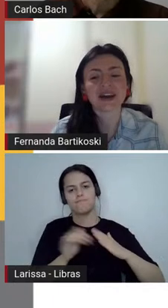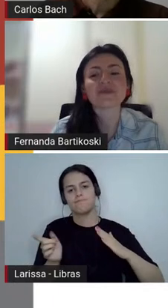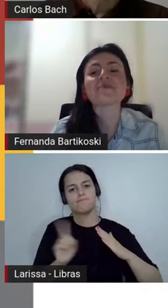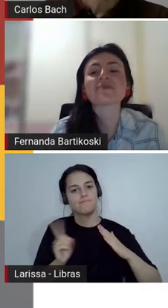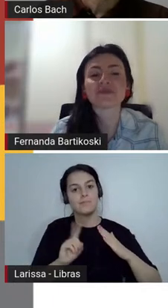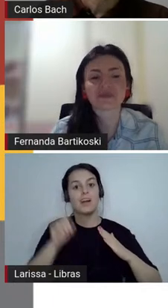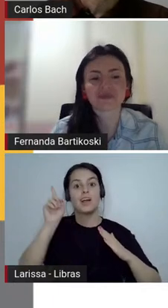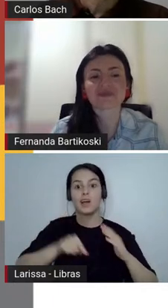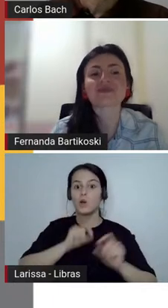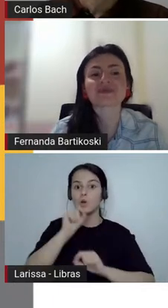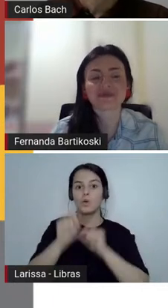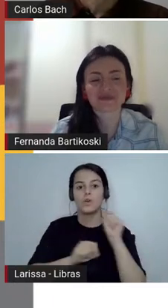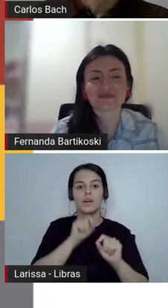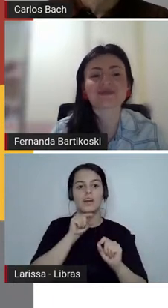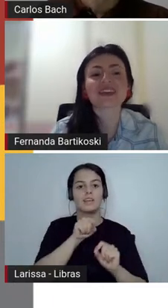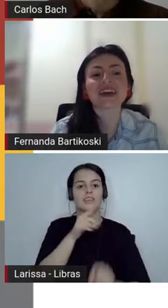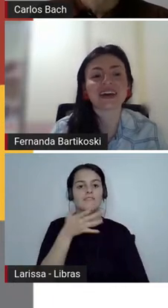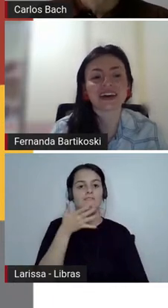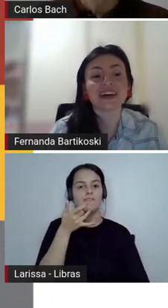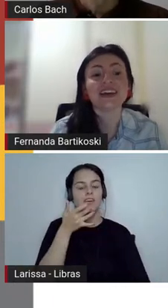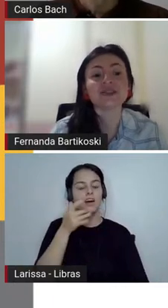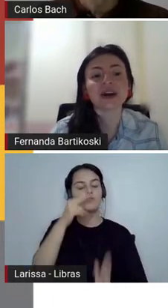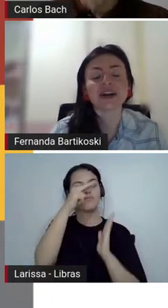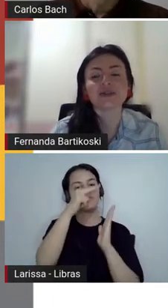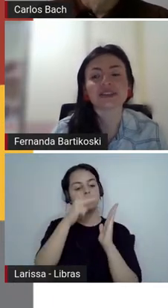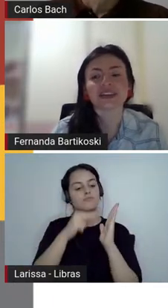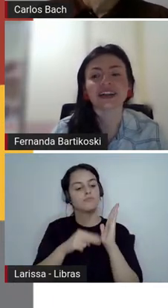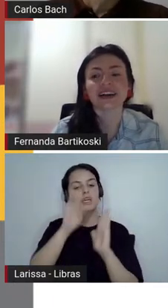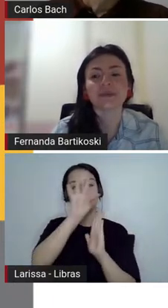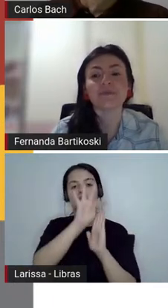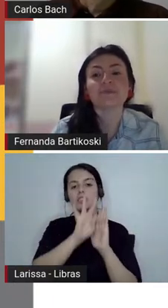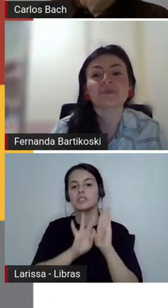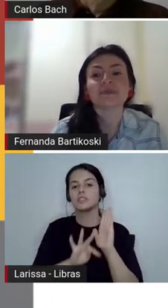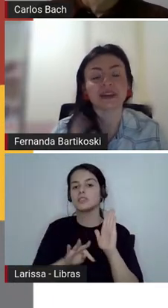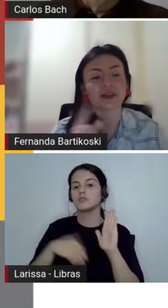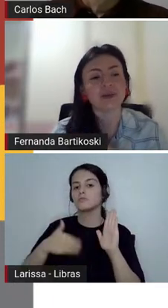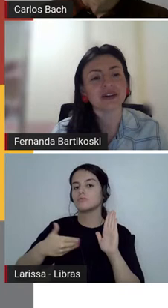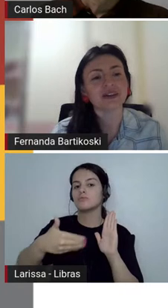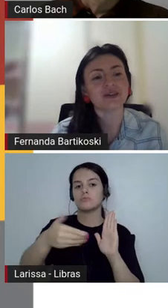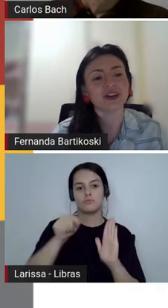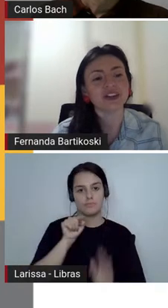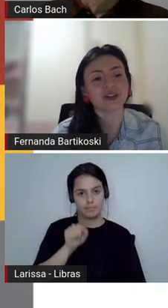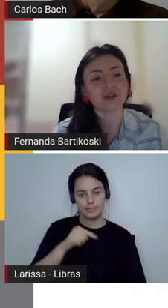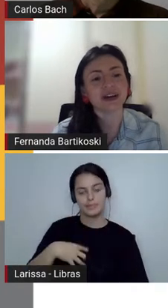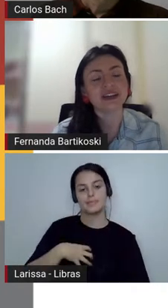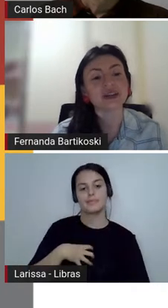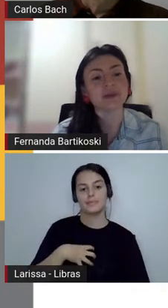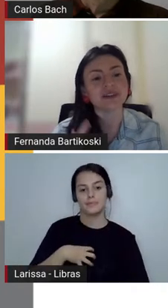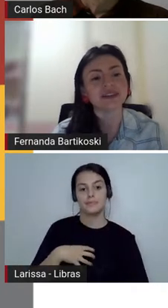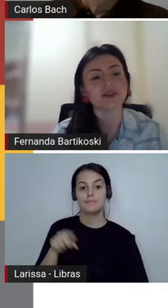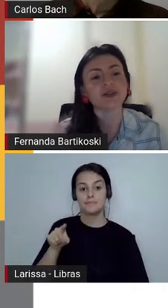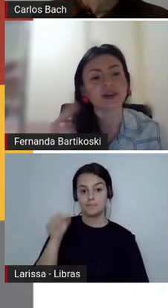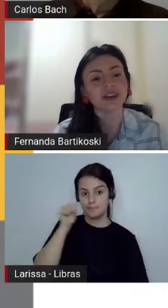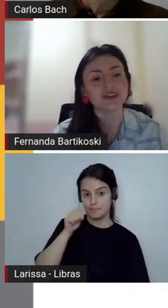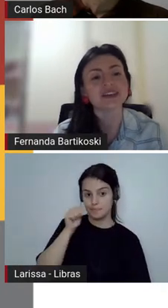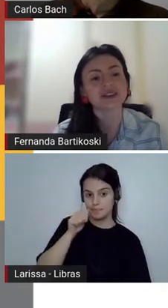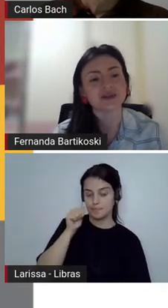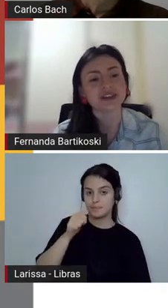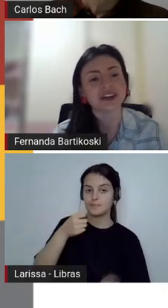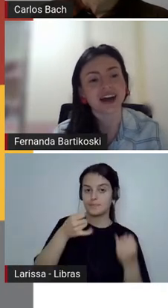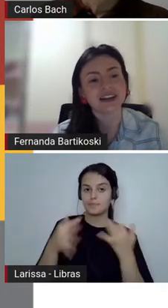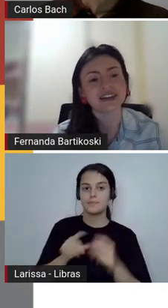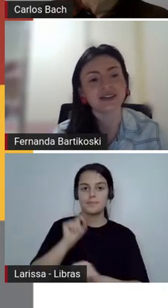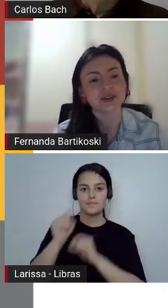comparto para essa leitura, né, Fernando? Isso, Carlos. Retomando o que foi dito antes, pensando no que